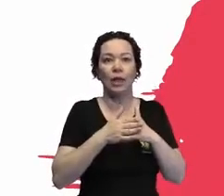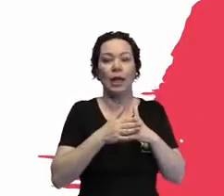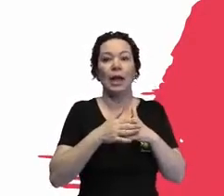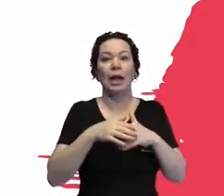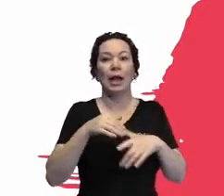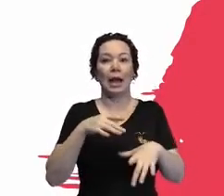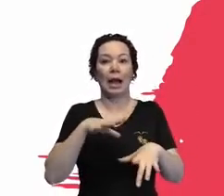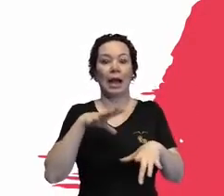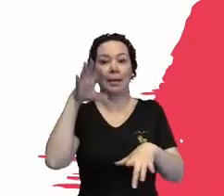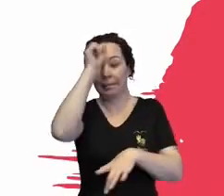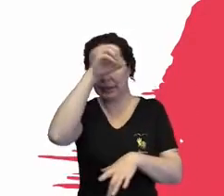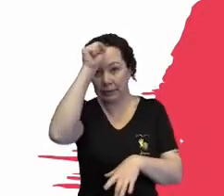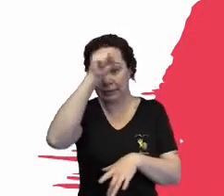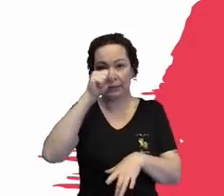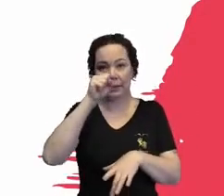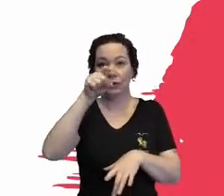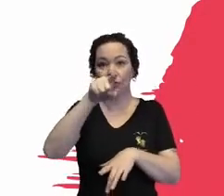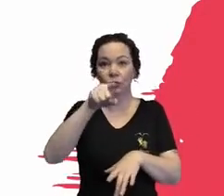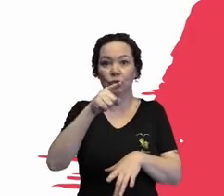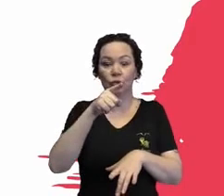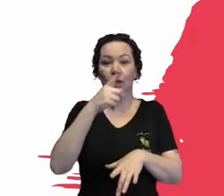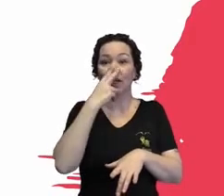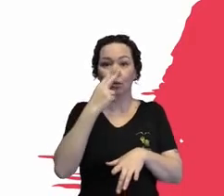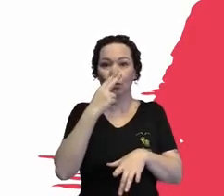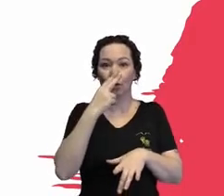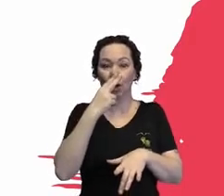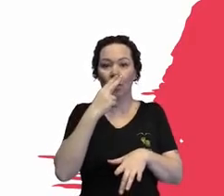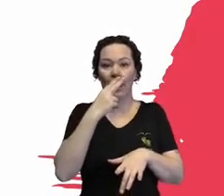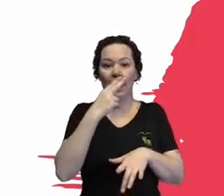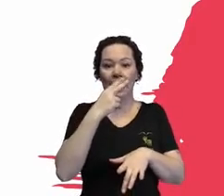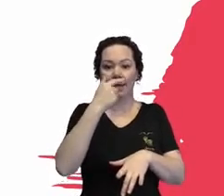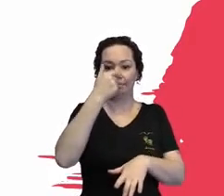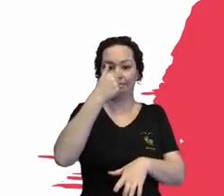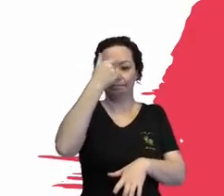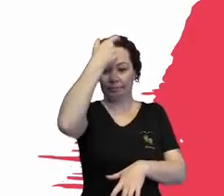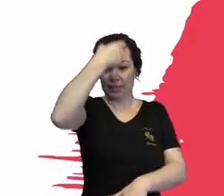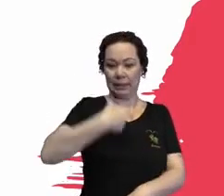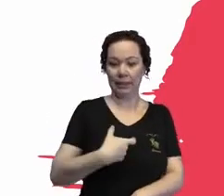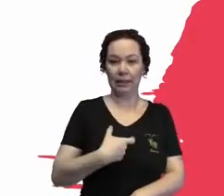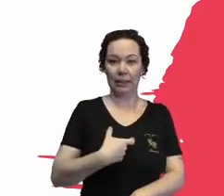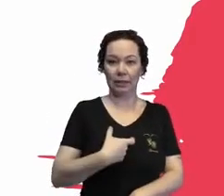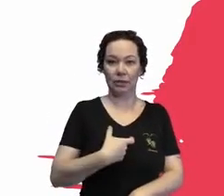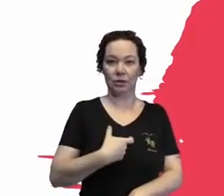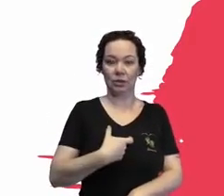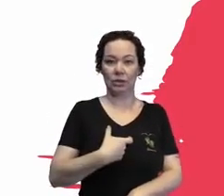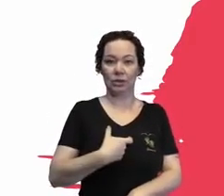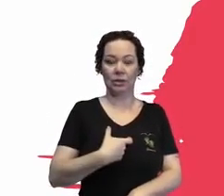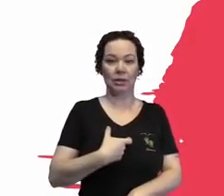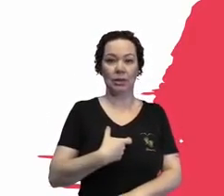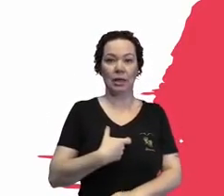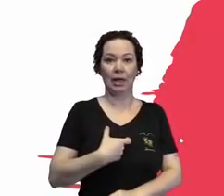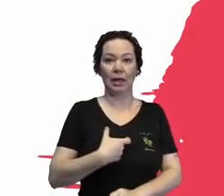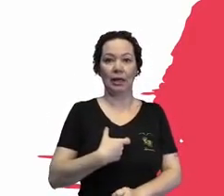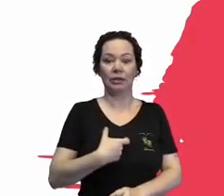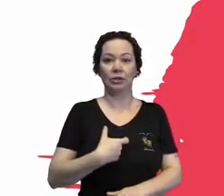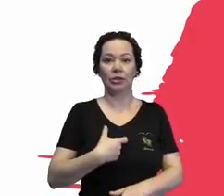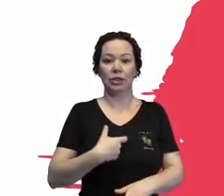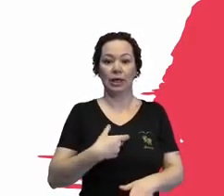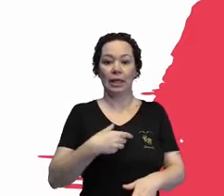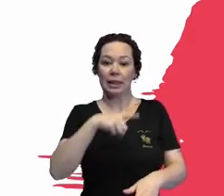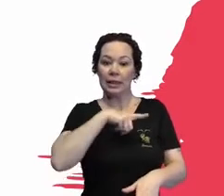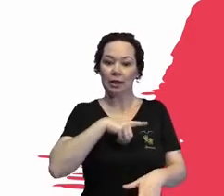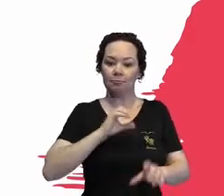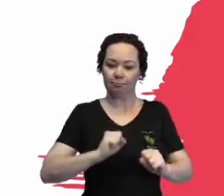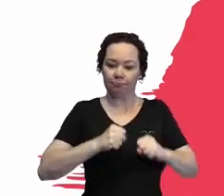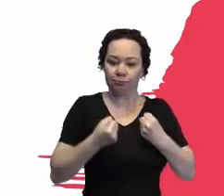inquietações, ou seja, onde a sua identidade, ela acaba, né, ela vai te dando força, é uma